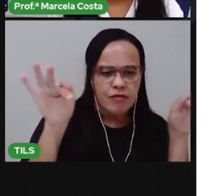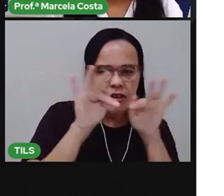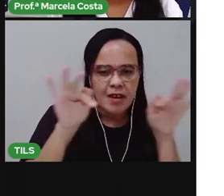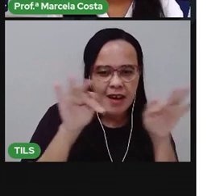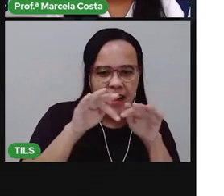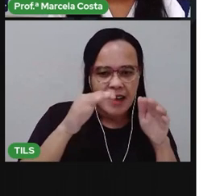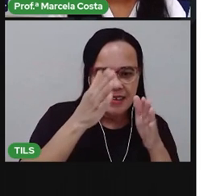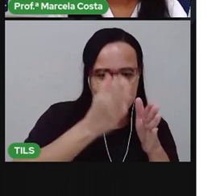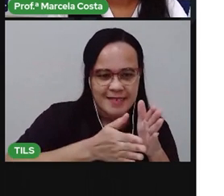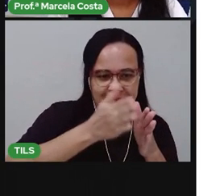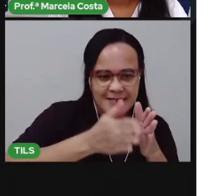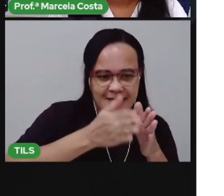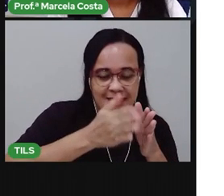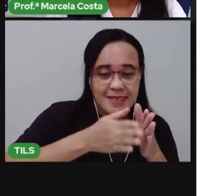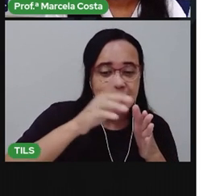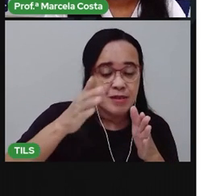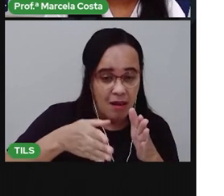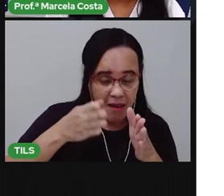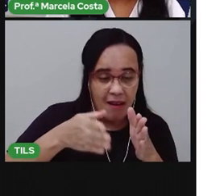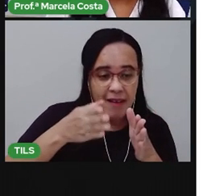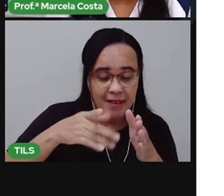que separa uma palavra da outra.